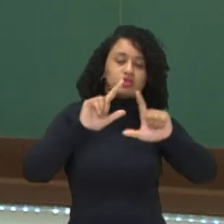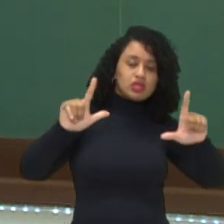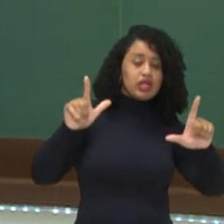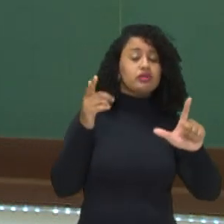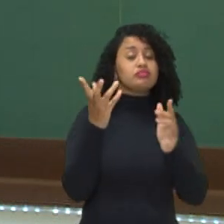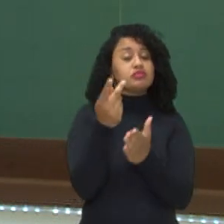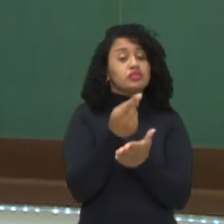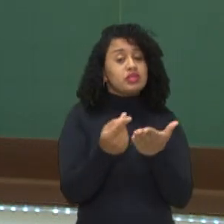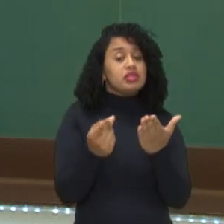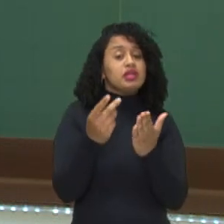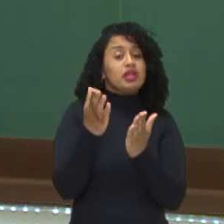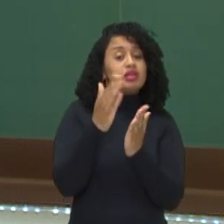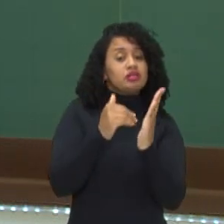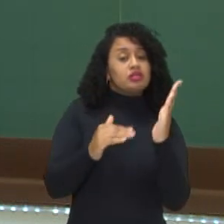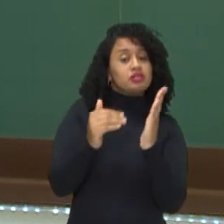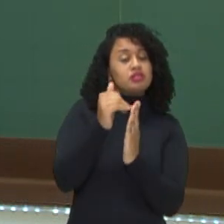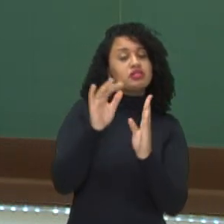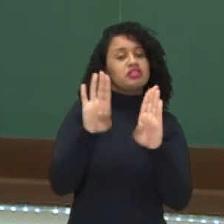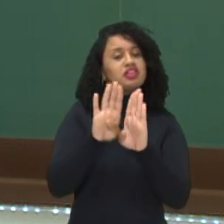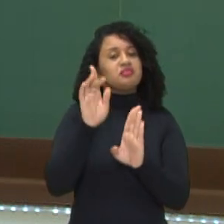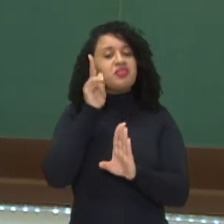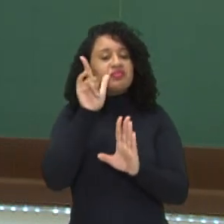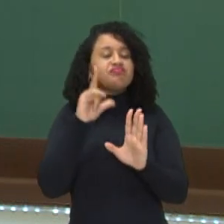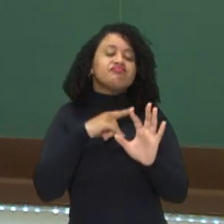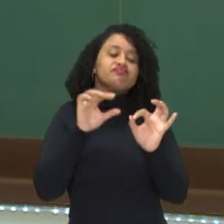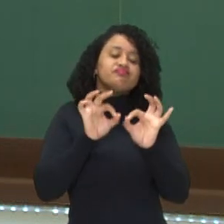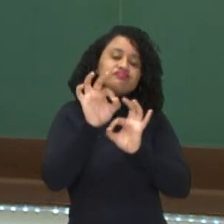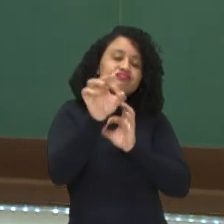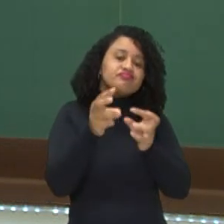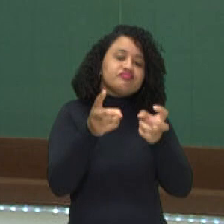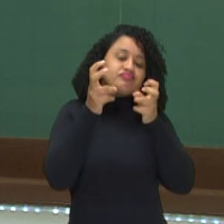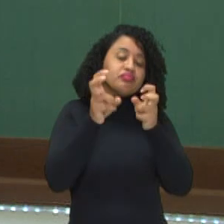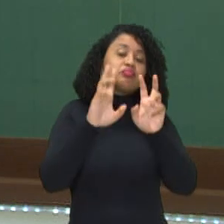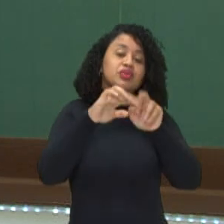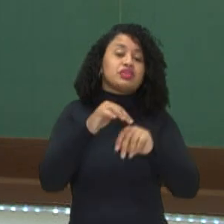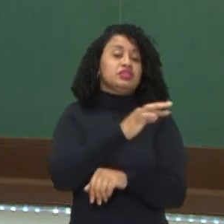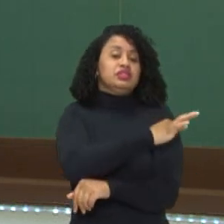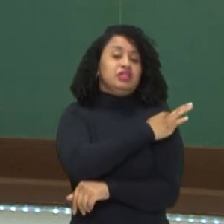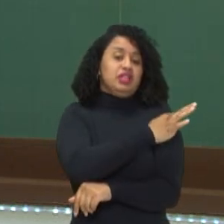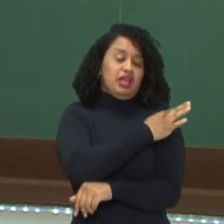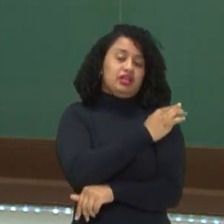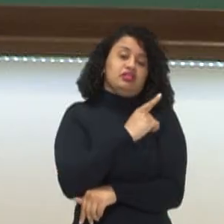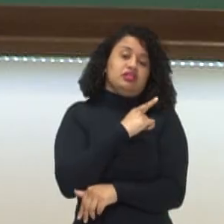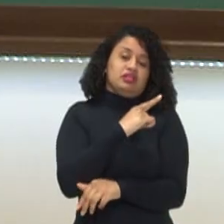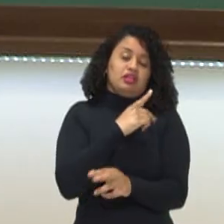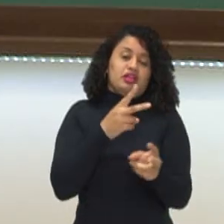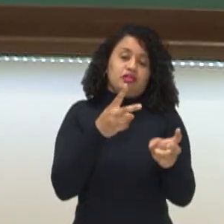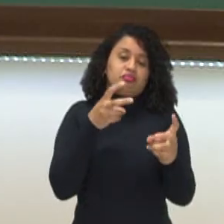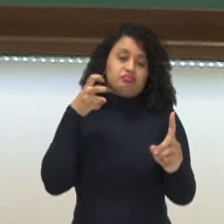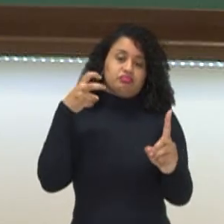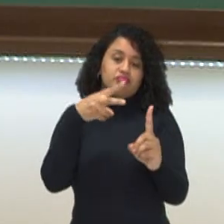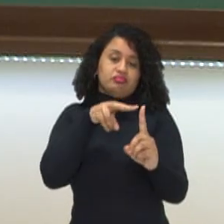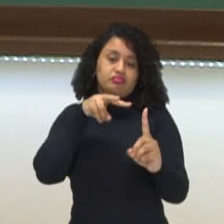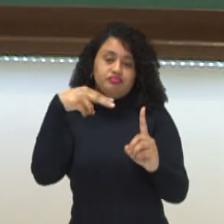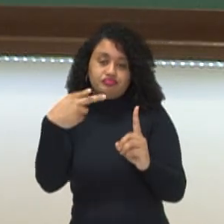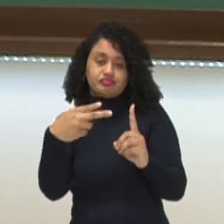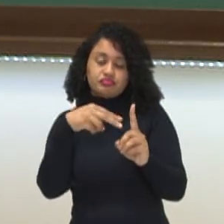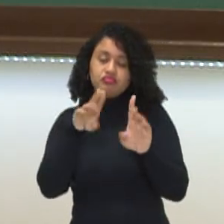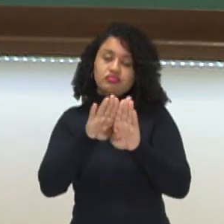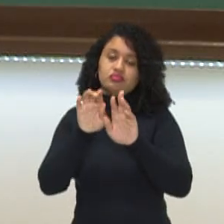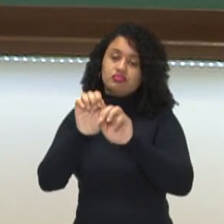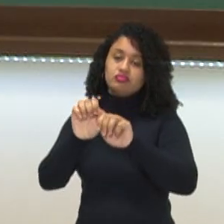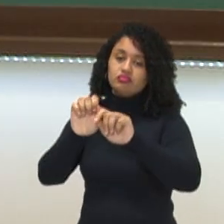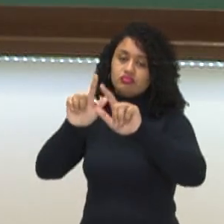pintura, ter também a profundidade, graças a essas técnicas, né? Da perspectiva, do claro e do escuro.